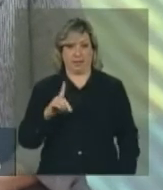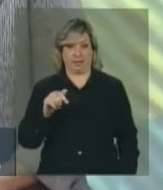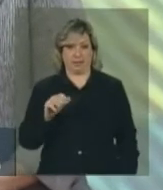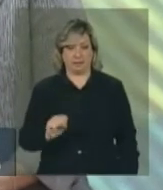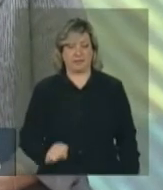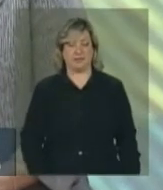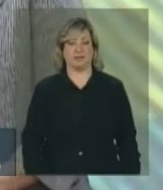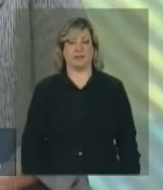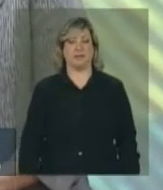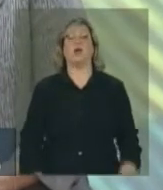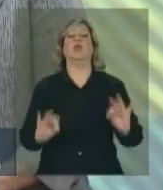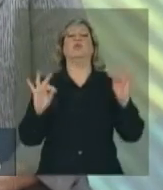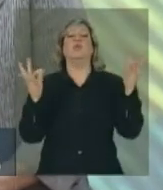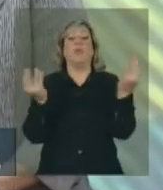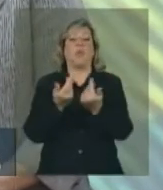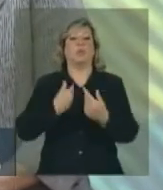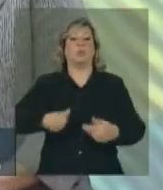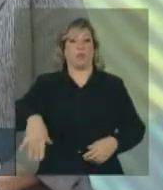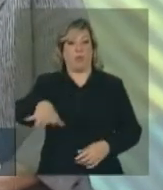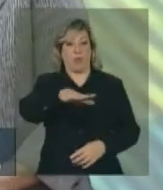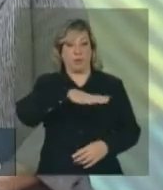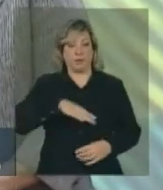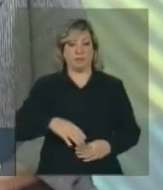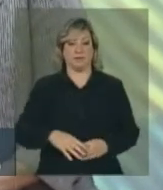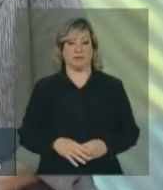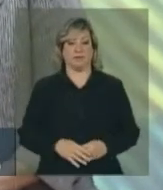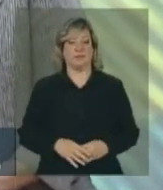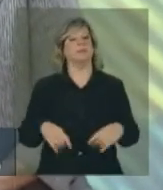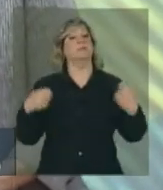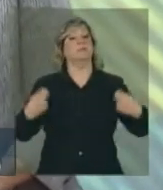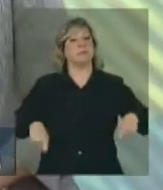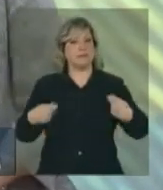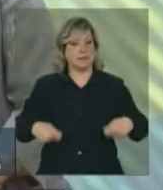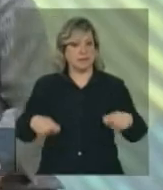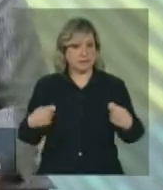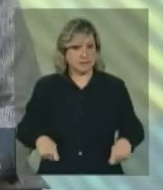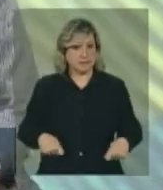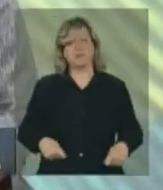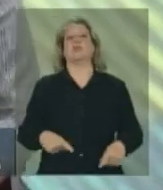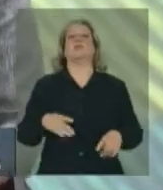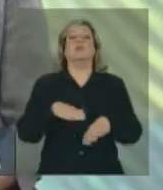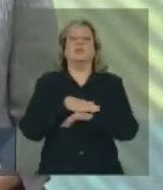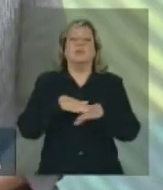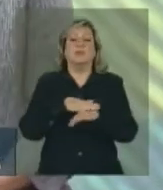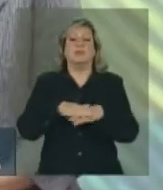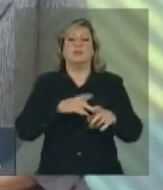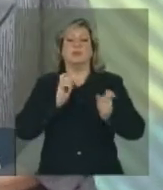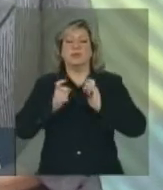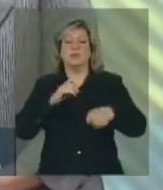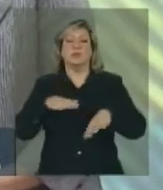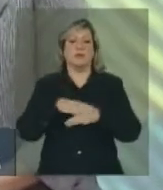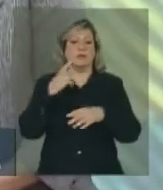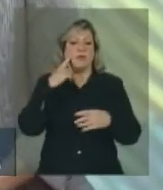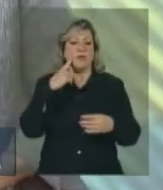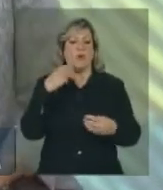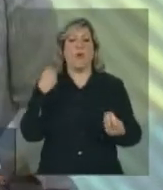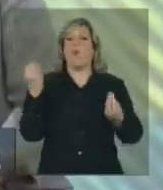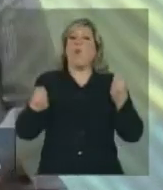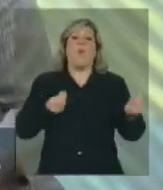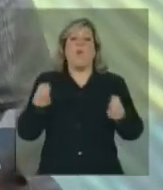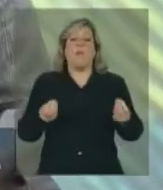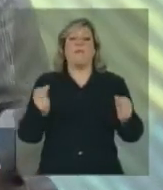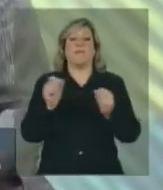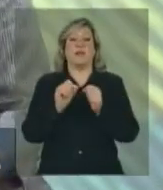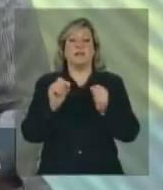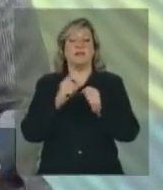Todos nós devemos discutir como fazer